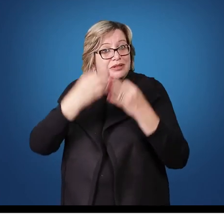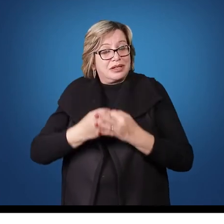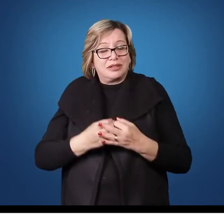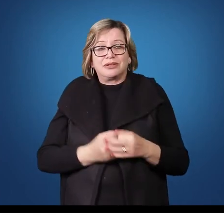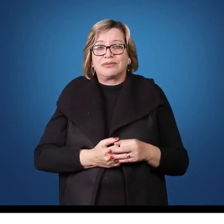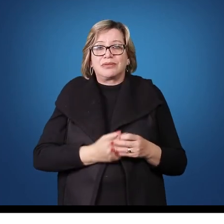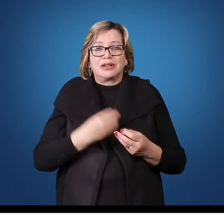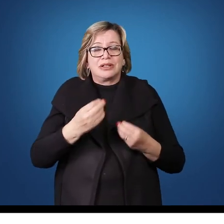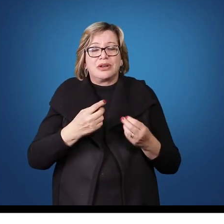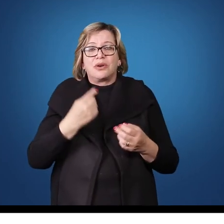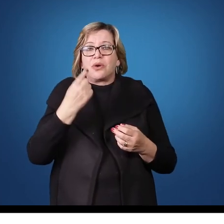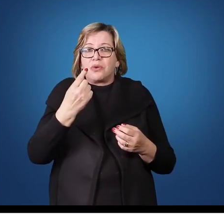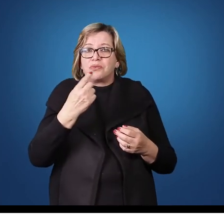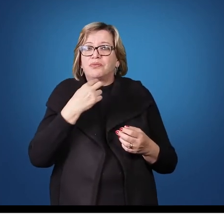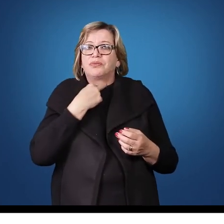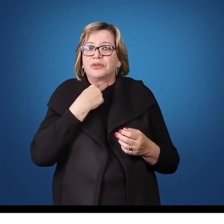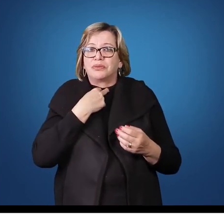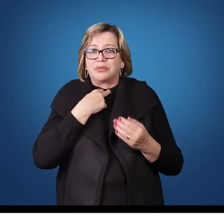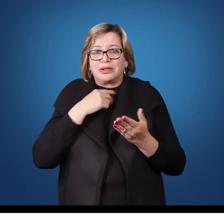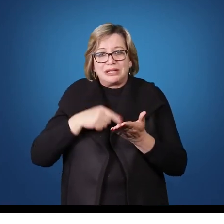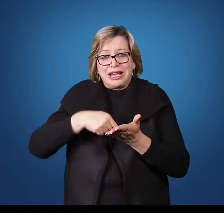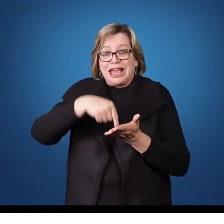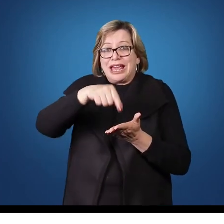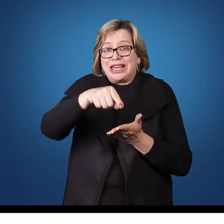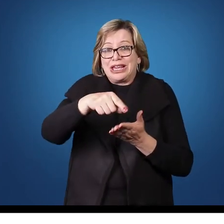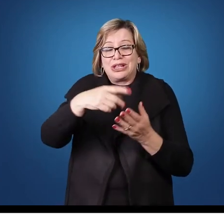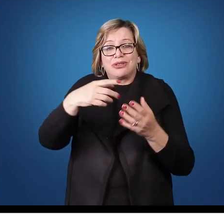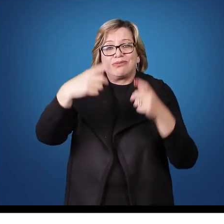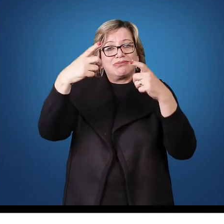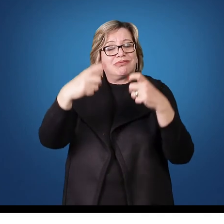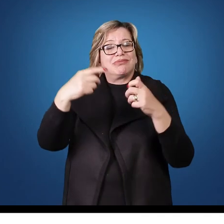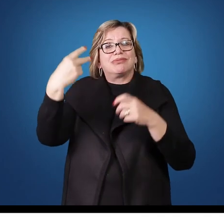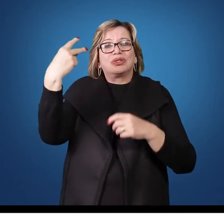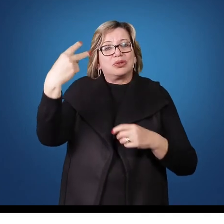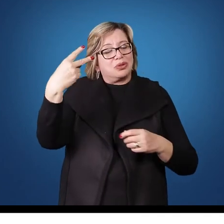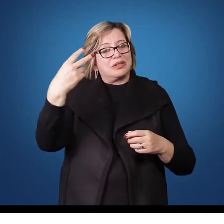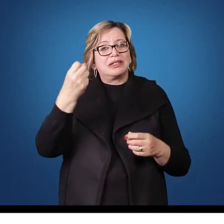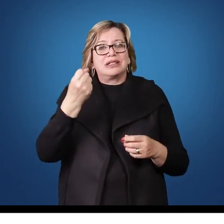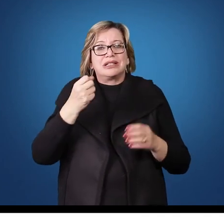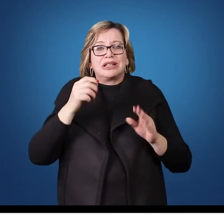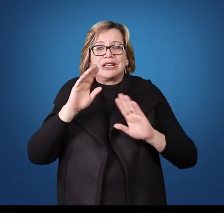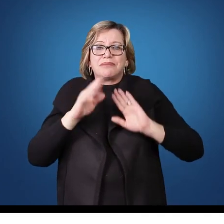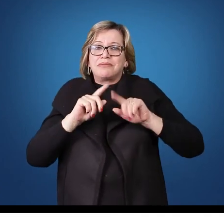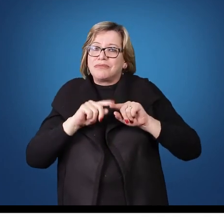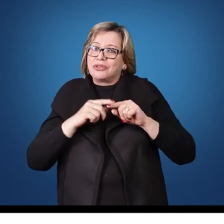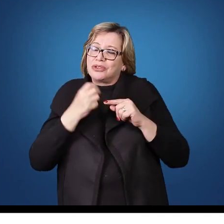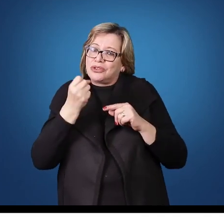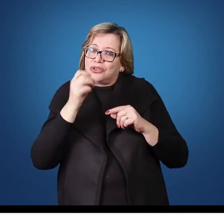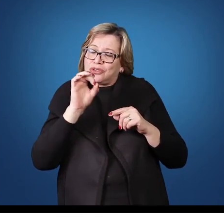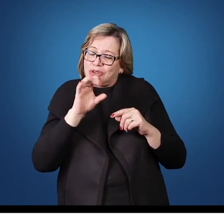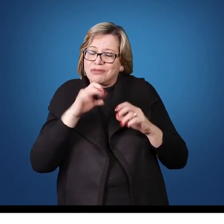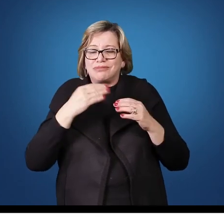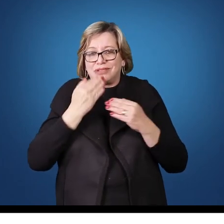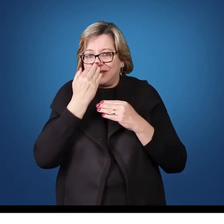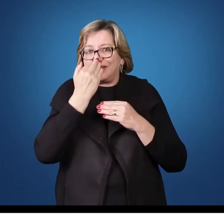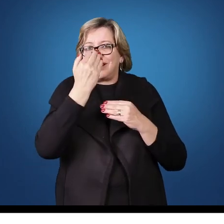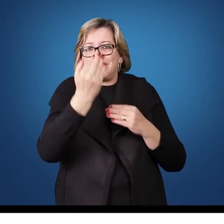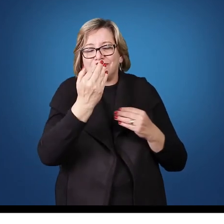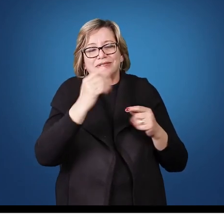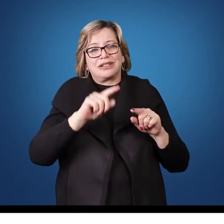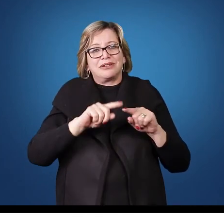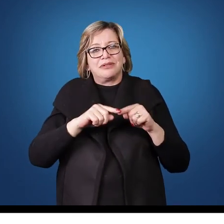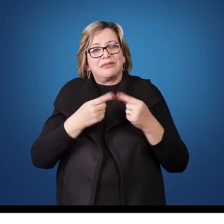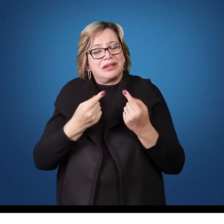não pode avançar ao quadrante do jogador da posição 2, a não ser que ele esteja à frente. Da mesma